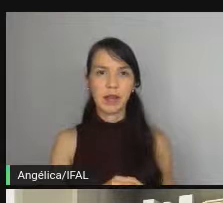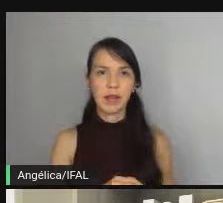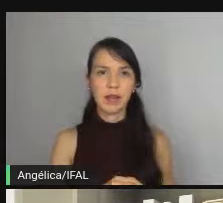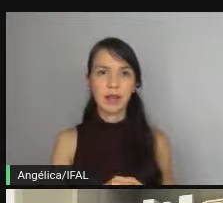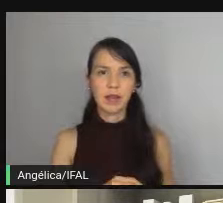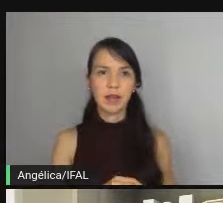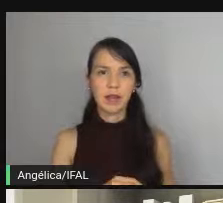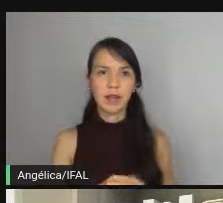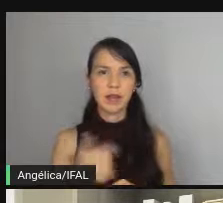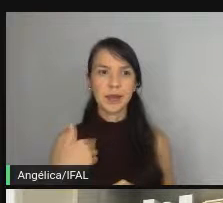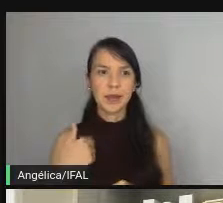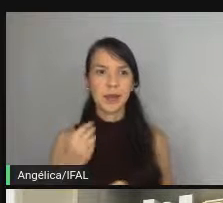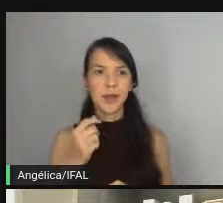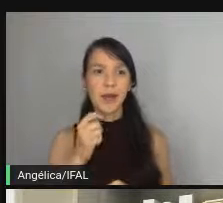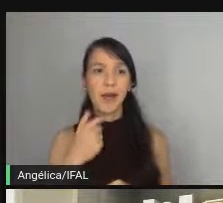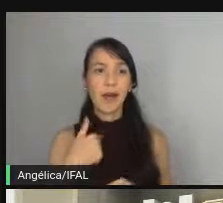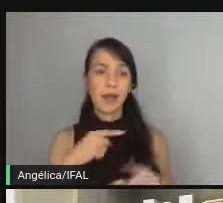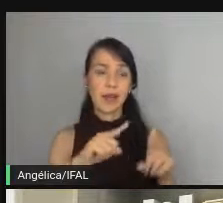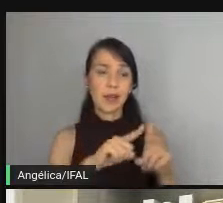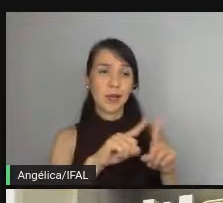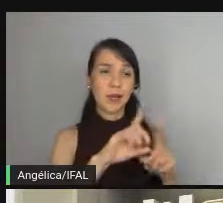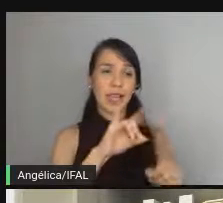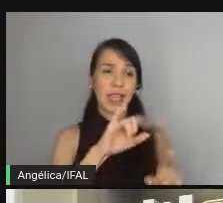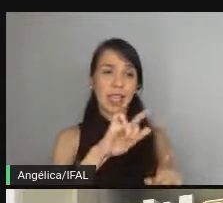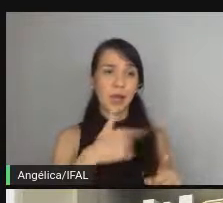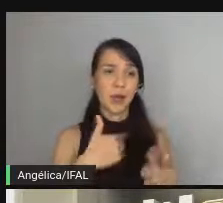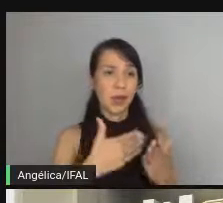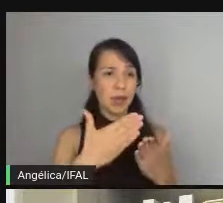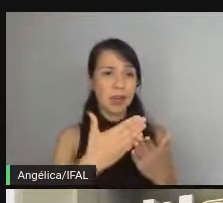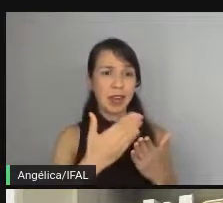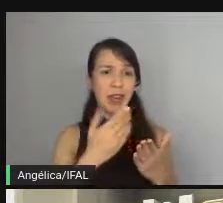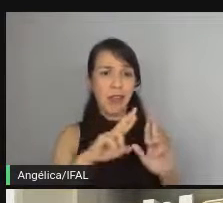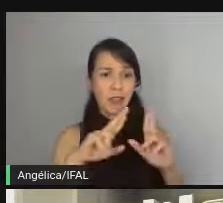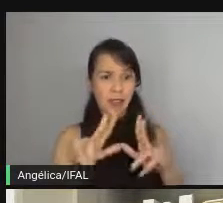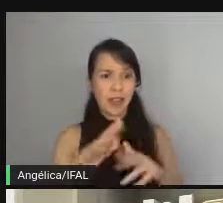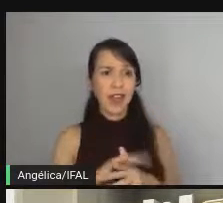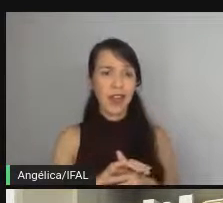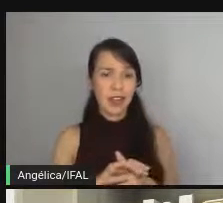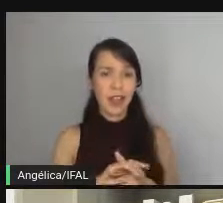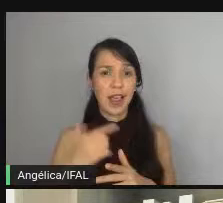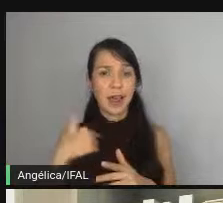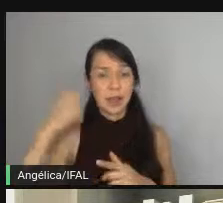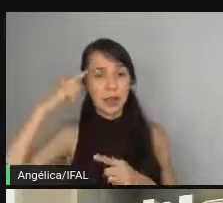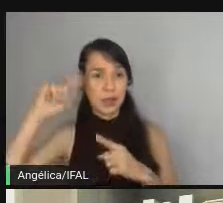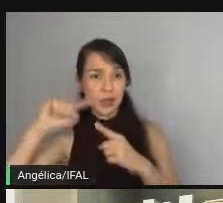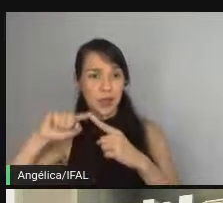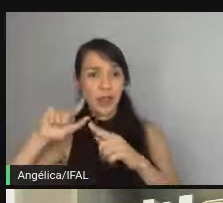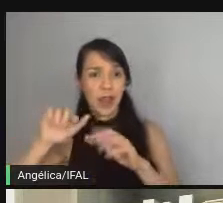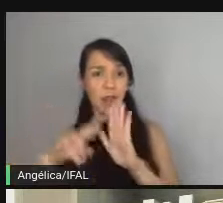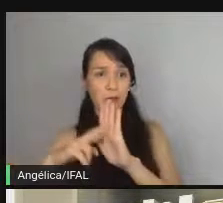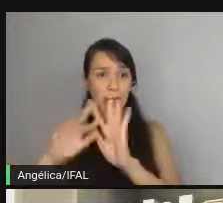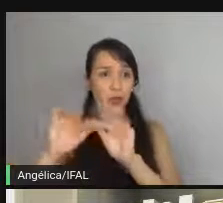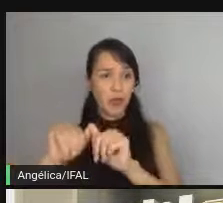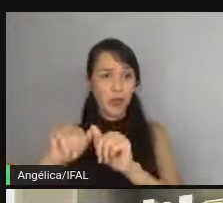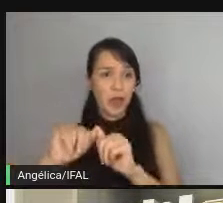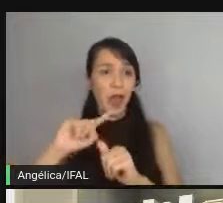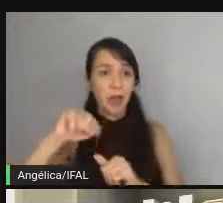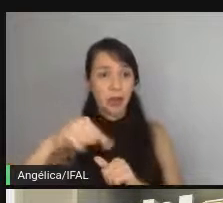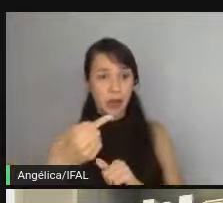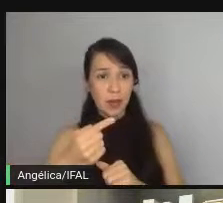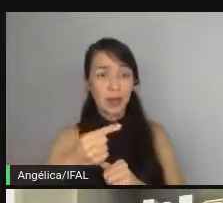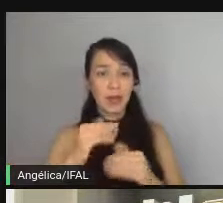ainda começaria diferente vamos começar pelo resultado final já criaria minha expectativa final e depois ir